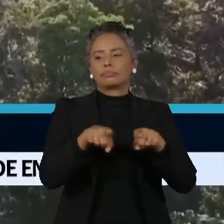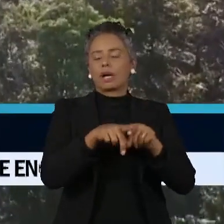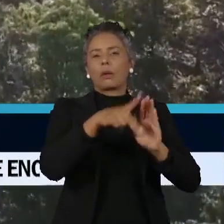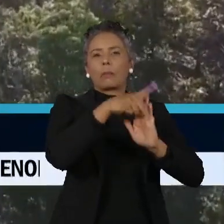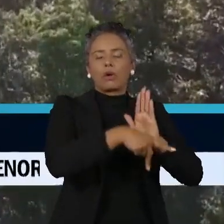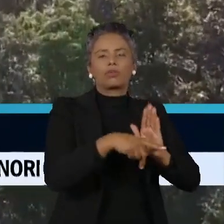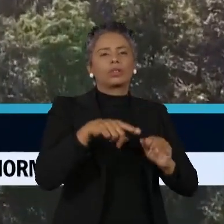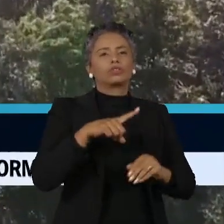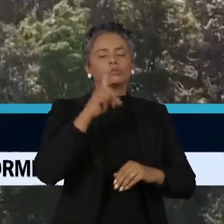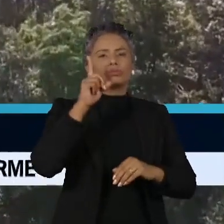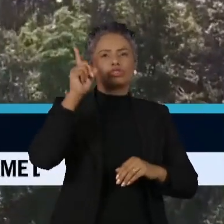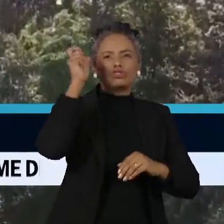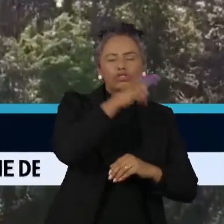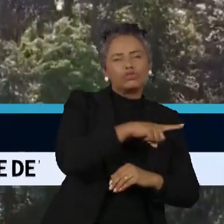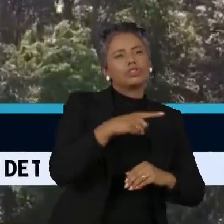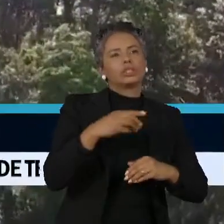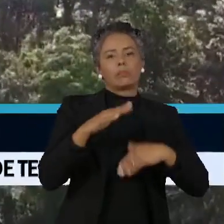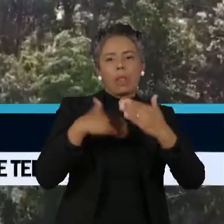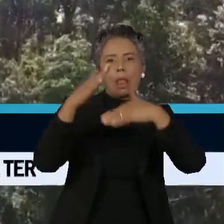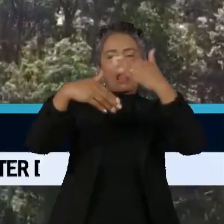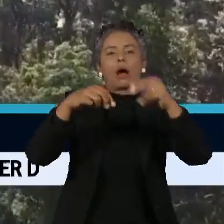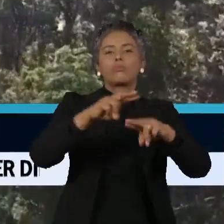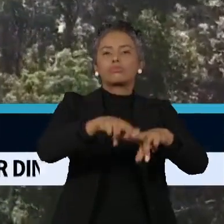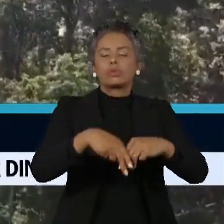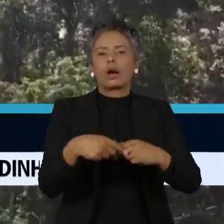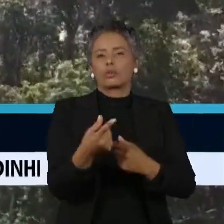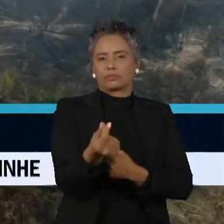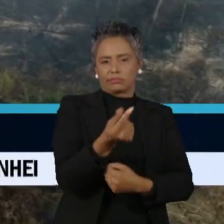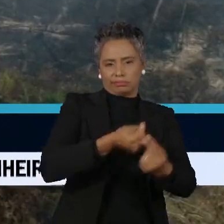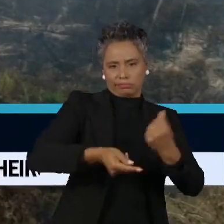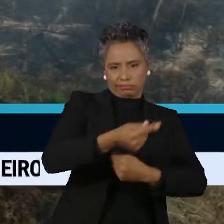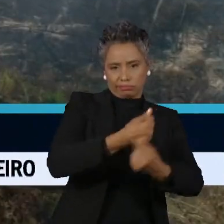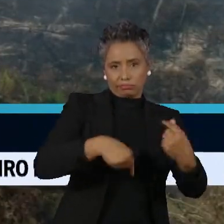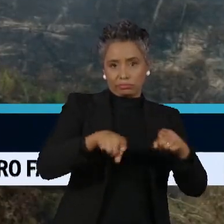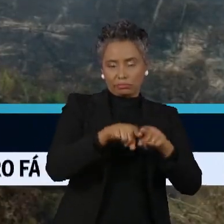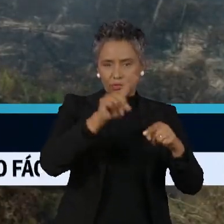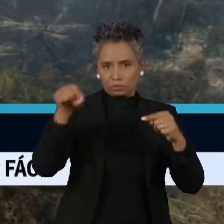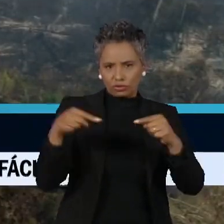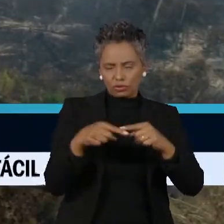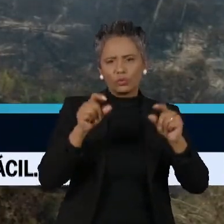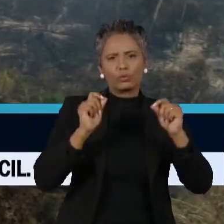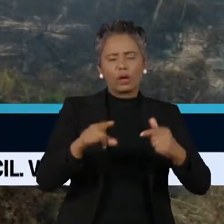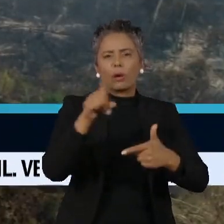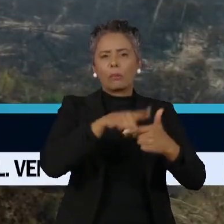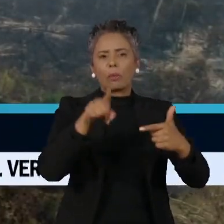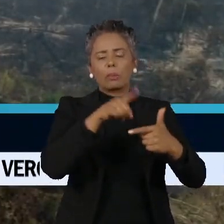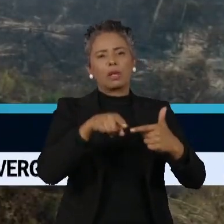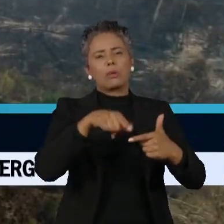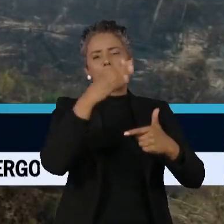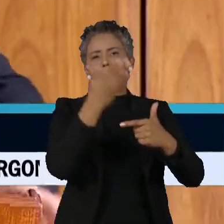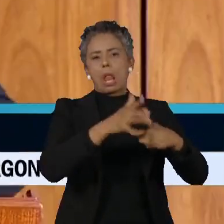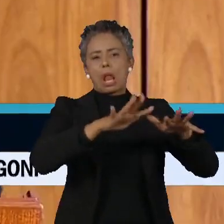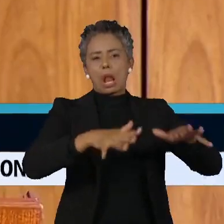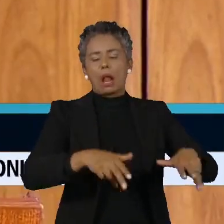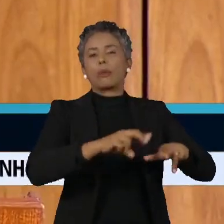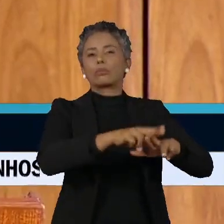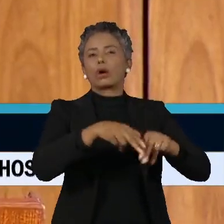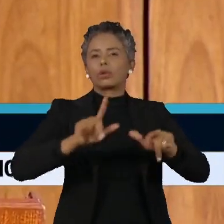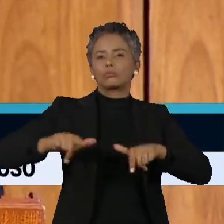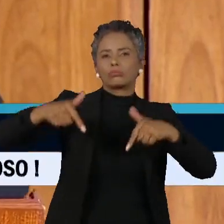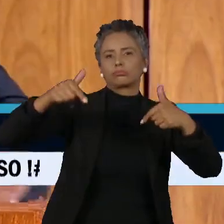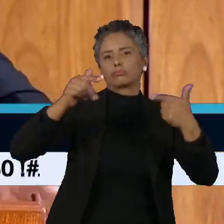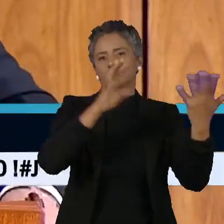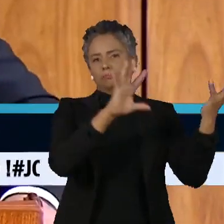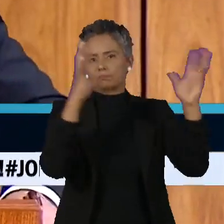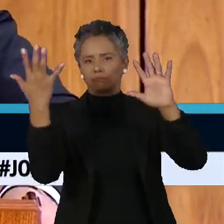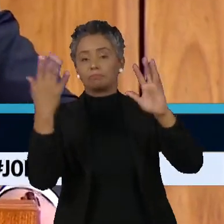em avançar por questões financeiras. O objetivo de tudo isso é combater problemas ligados à mudança climática. A